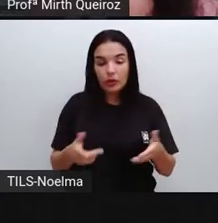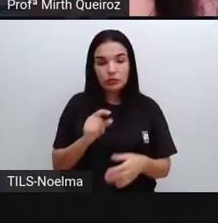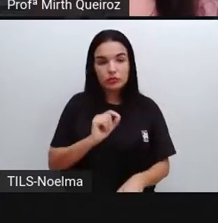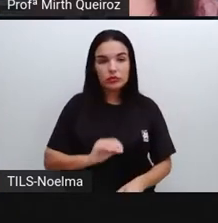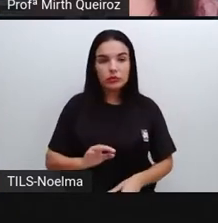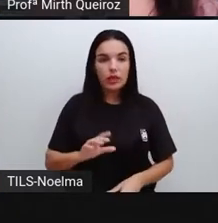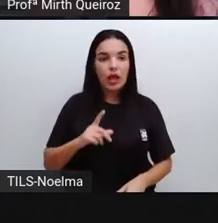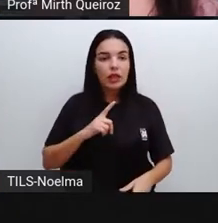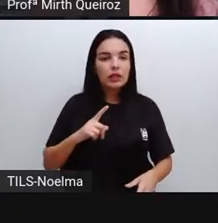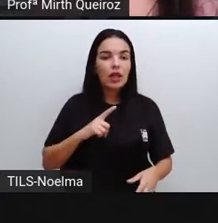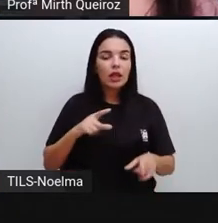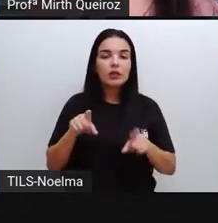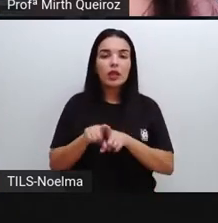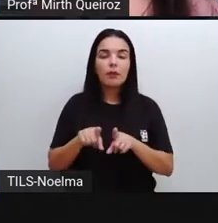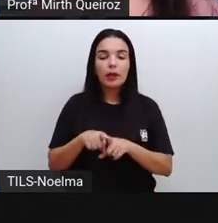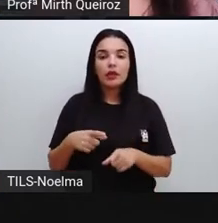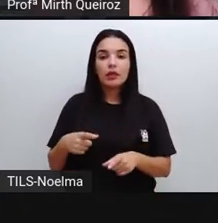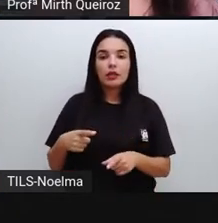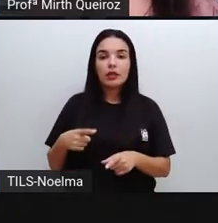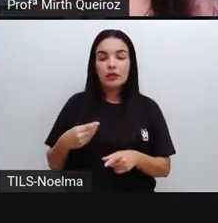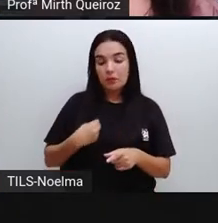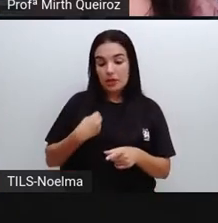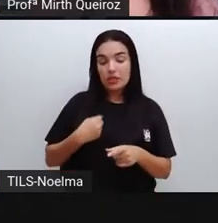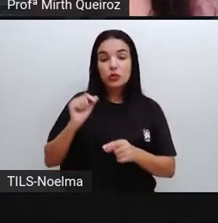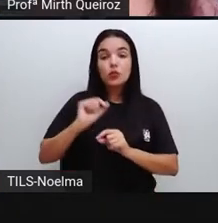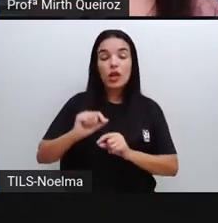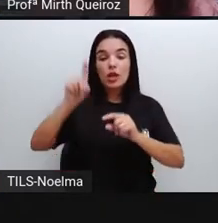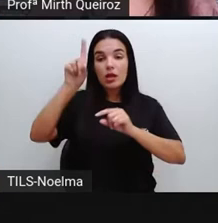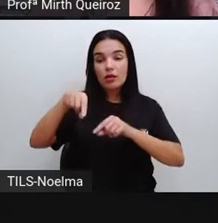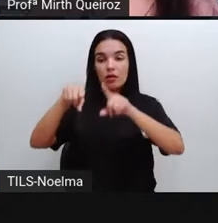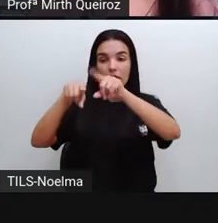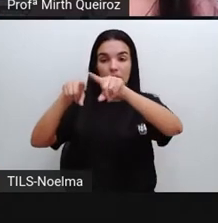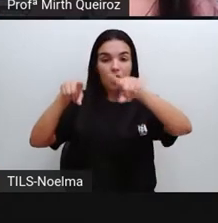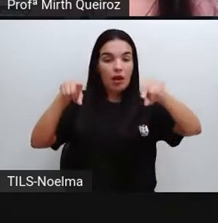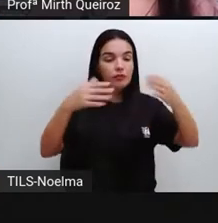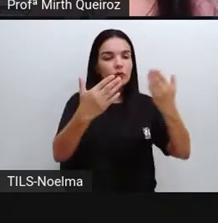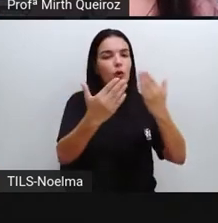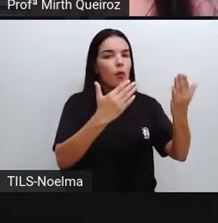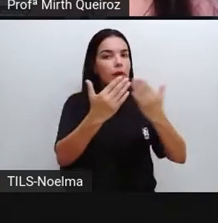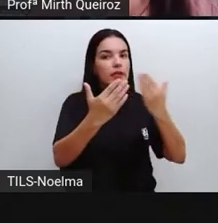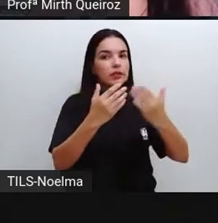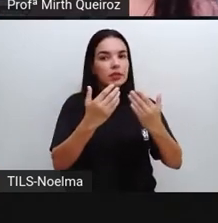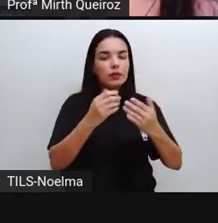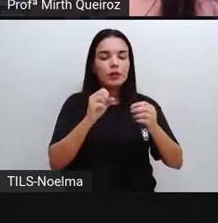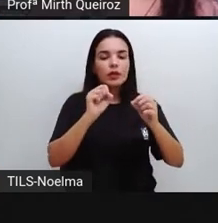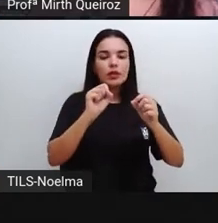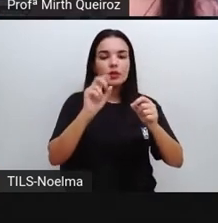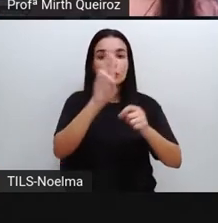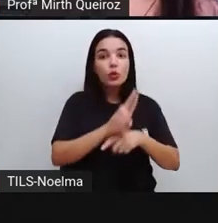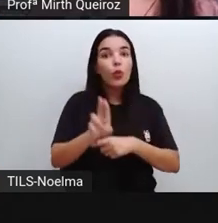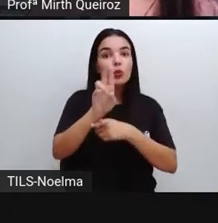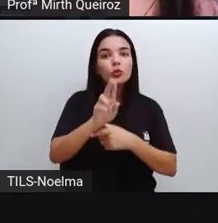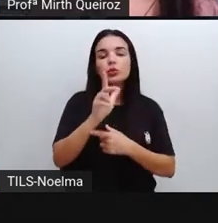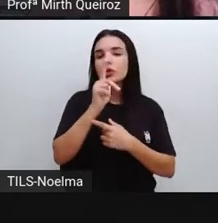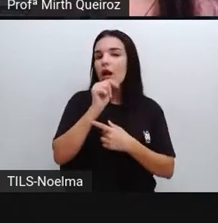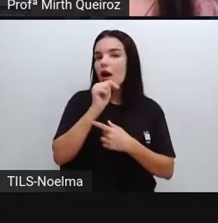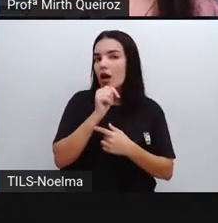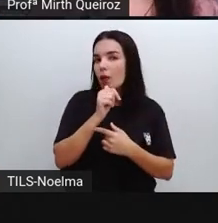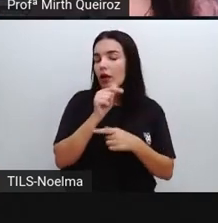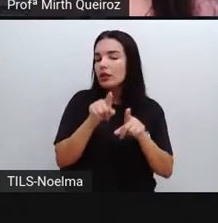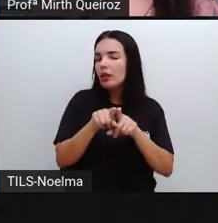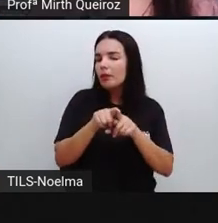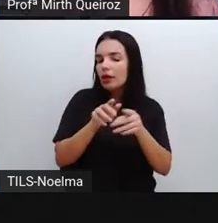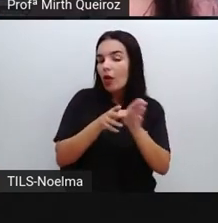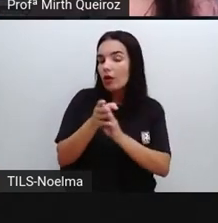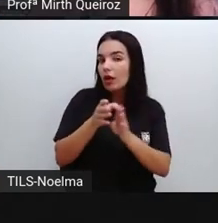Vão ter também presentes ali gráficos de comparação aí de consumo e vai orientar também o consumidor